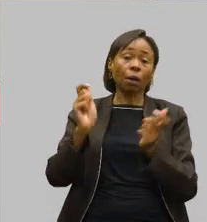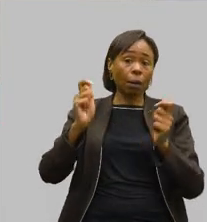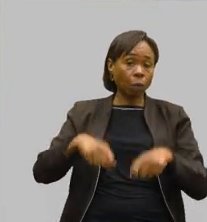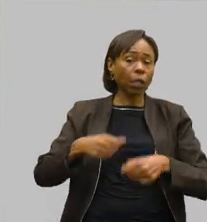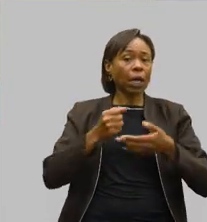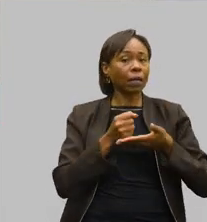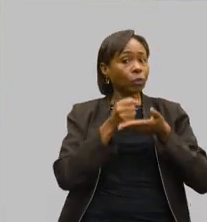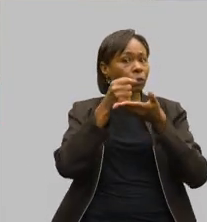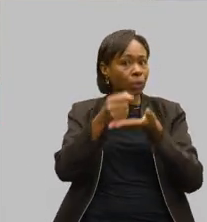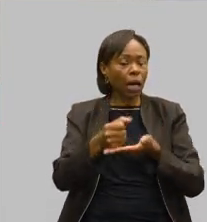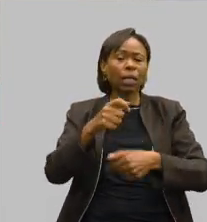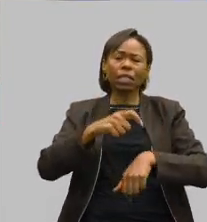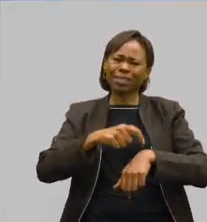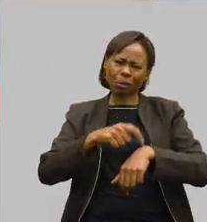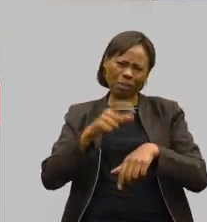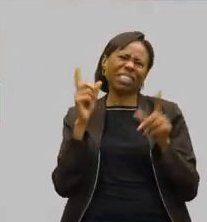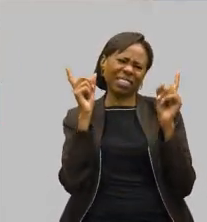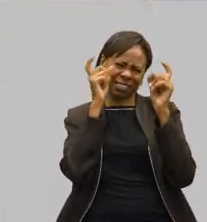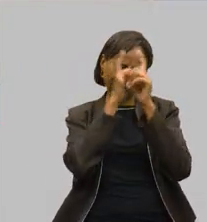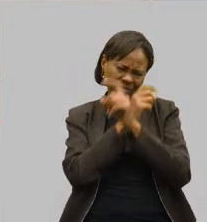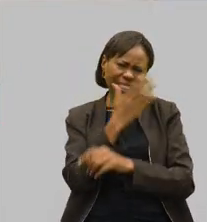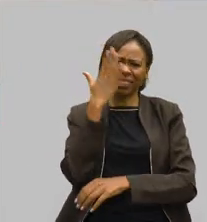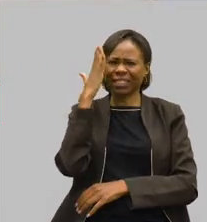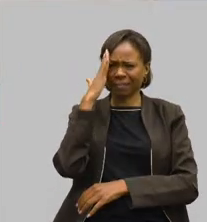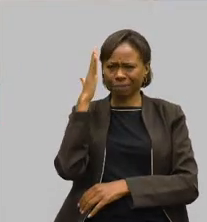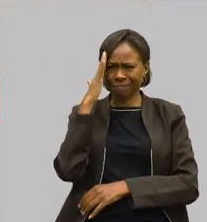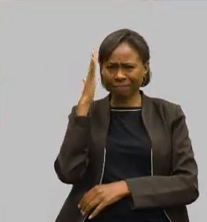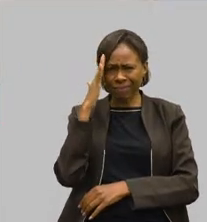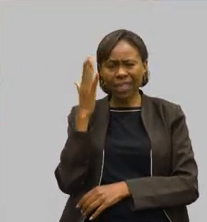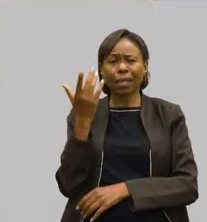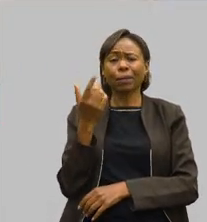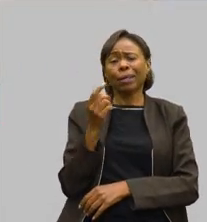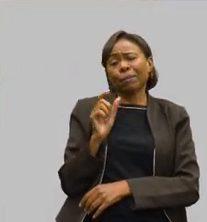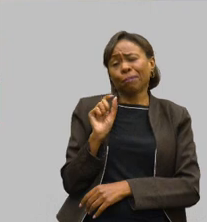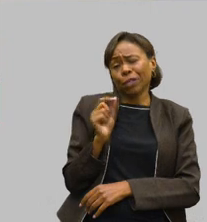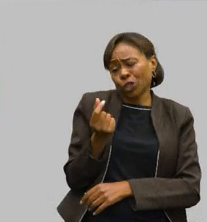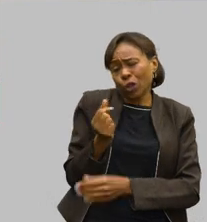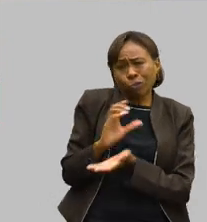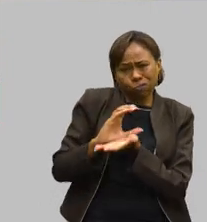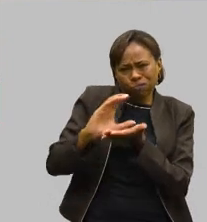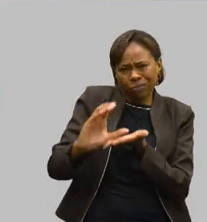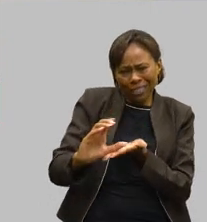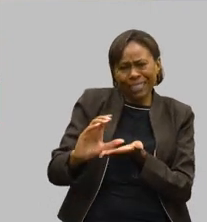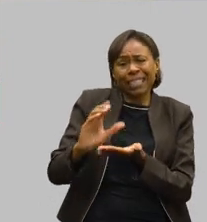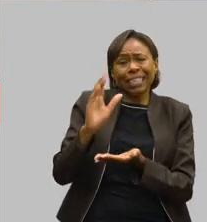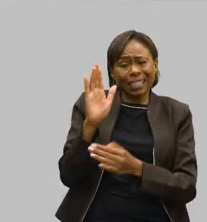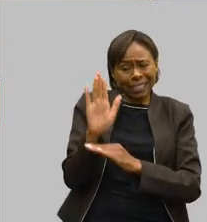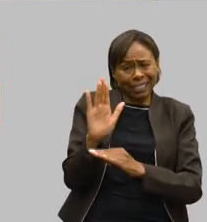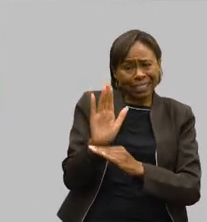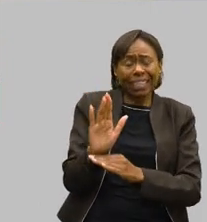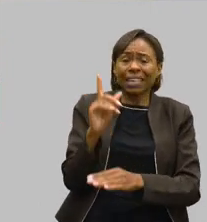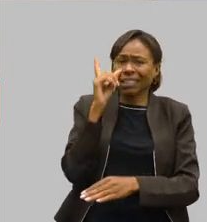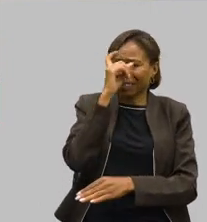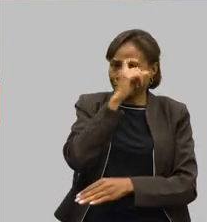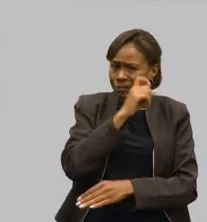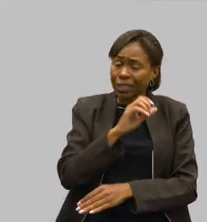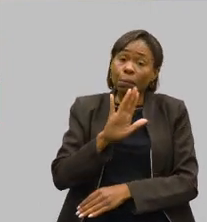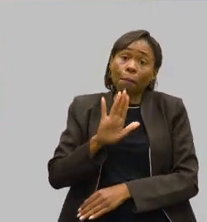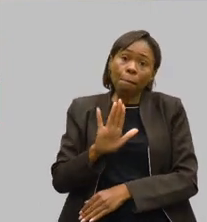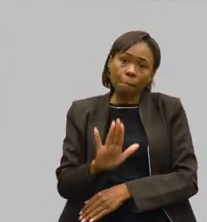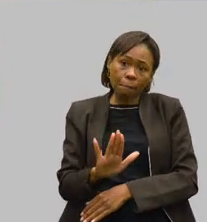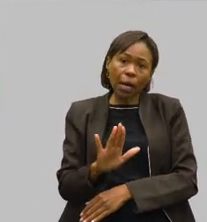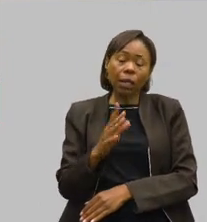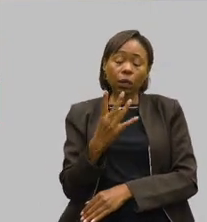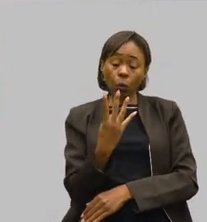nesse momento difícil que nós sabemos que chega, que é difícil de chegar ao recurso até a assistência, até o terceiro setor, mas mais de